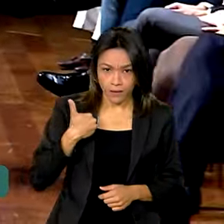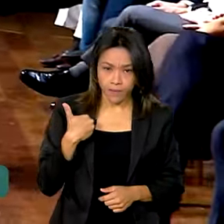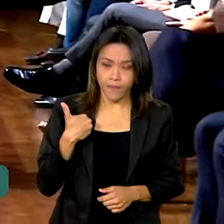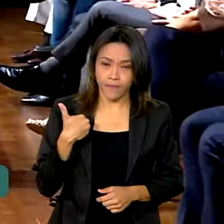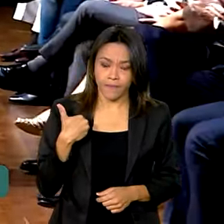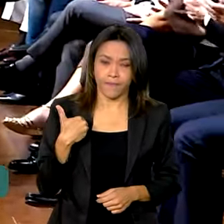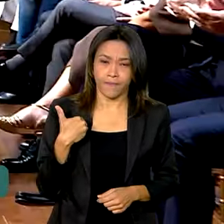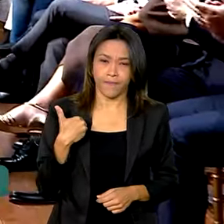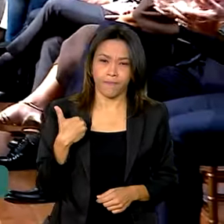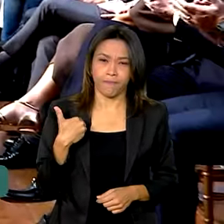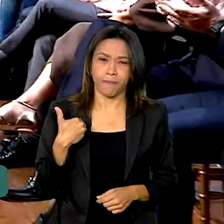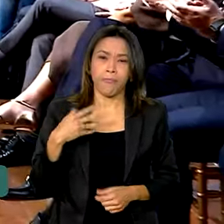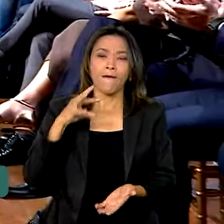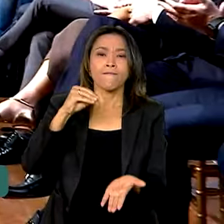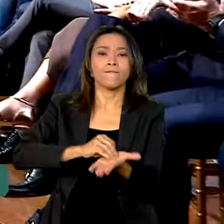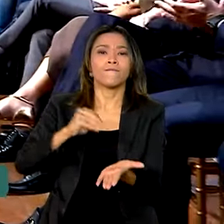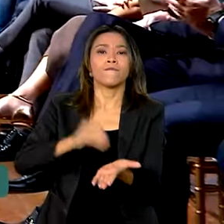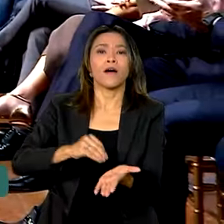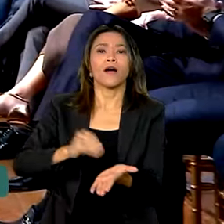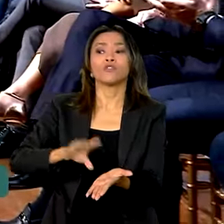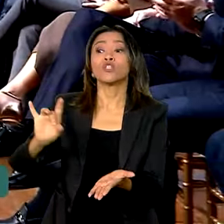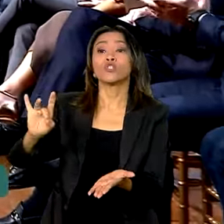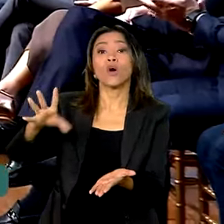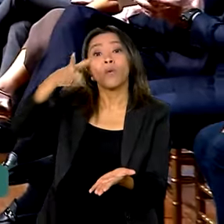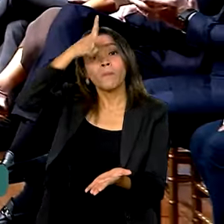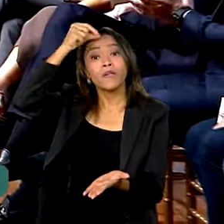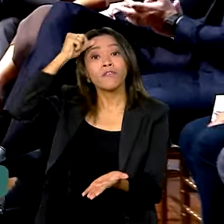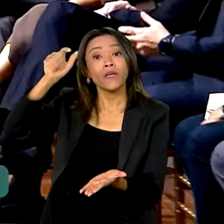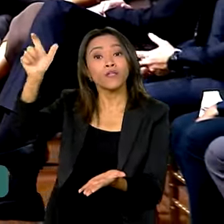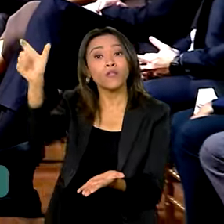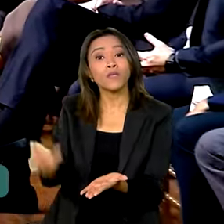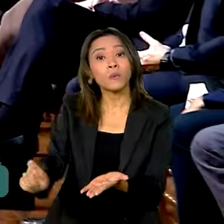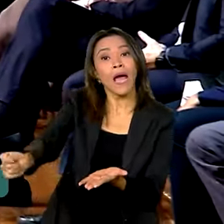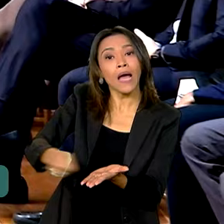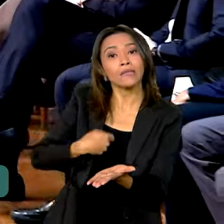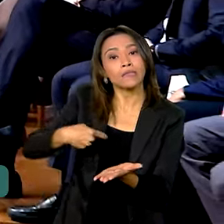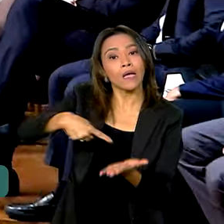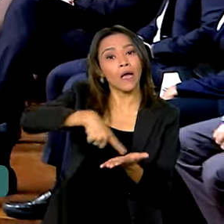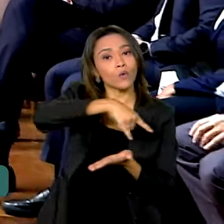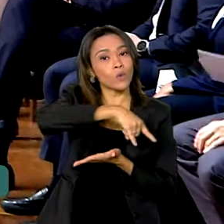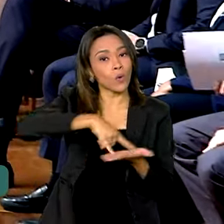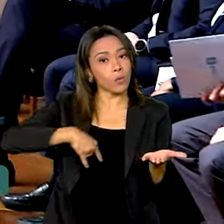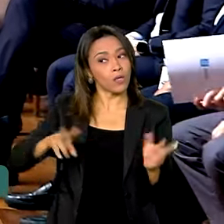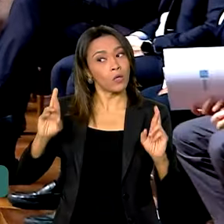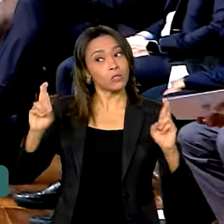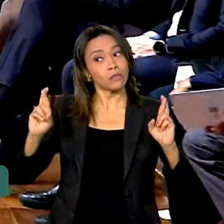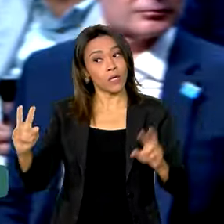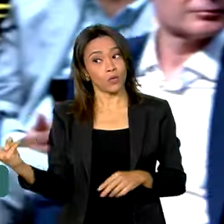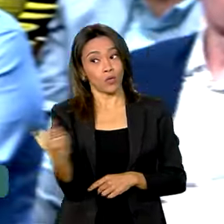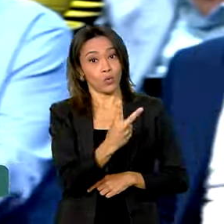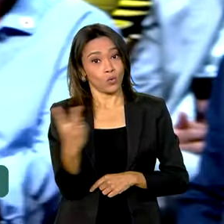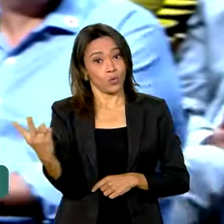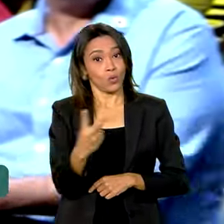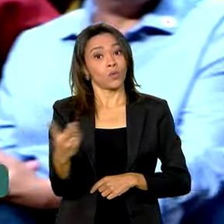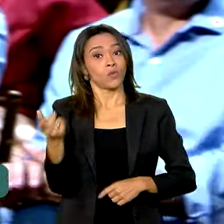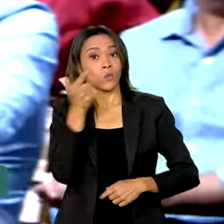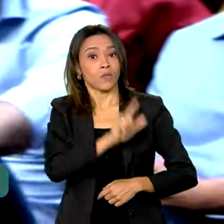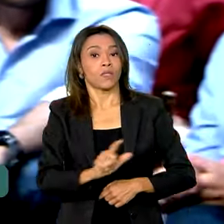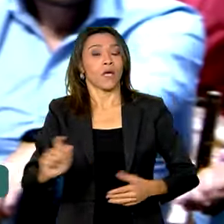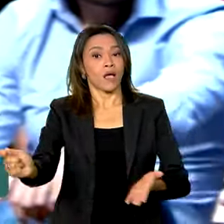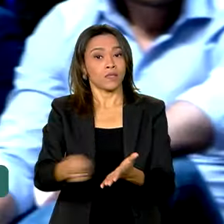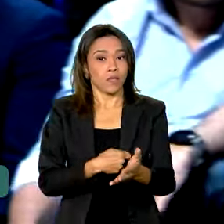Eu, eu falta só o prefeito assinar o documento, eu espero que o caminho e prefeito se acertem para assinar,